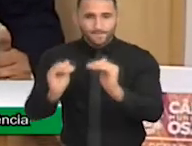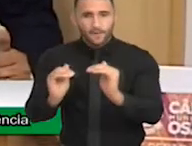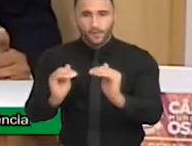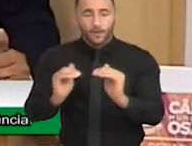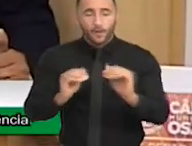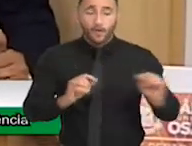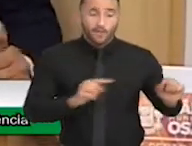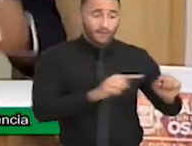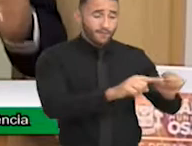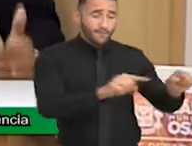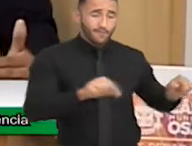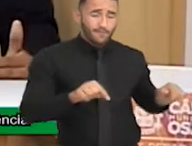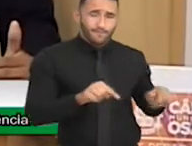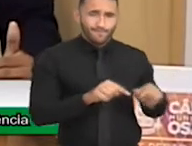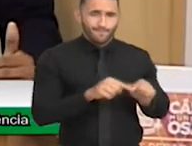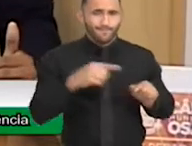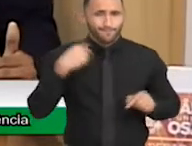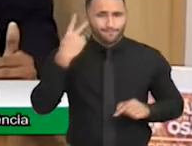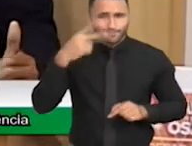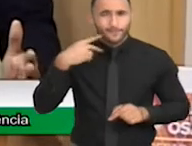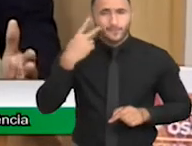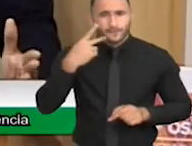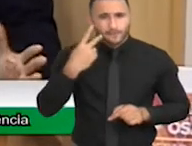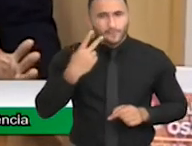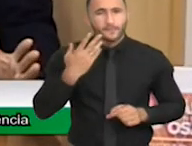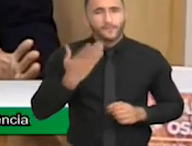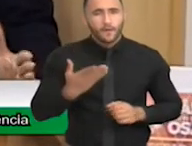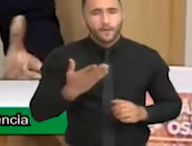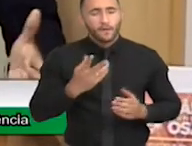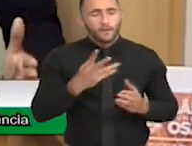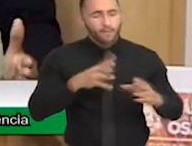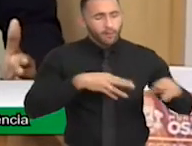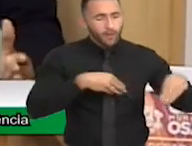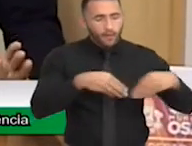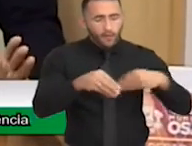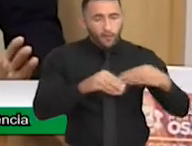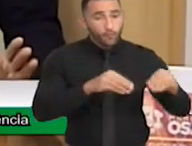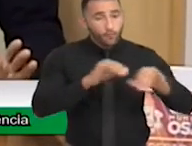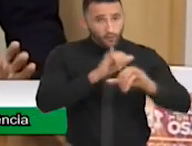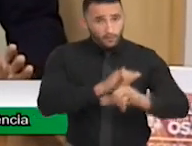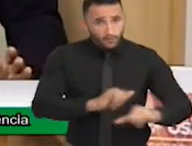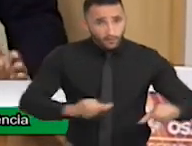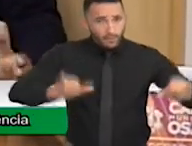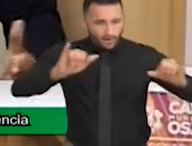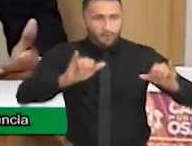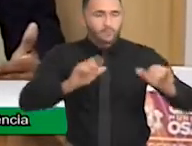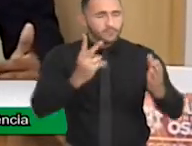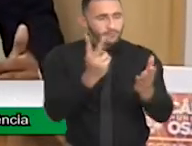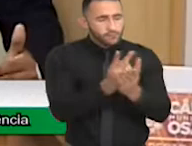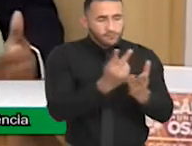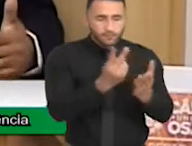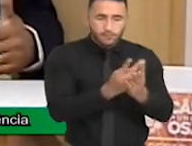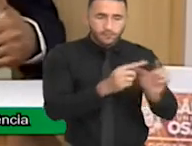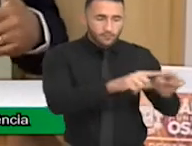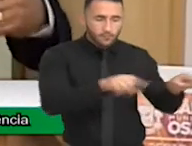gabinete é um gabinete muito flexível, então eu queria deixar registrado que está à disposição, a gente precisa,